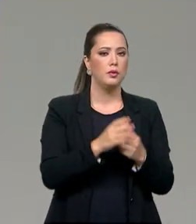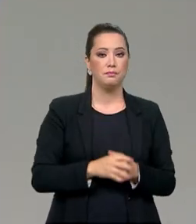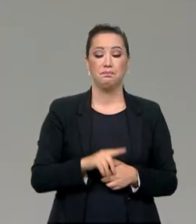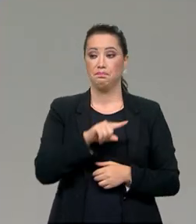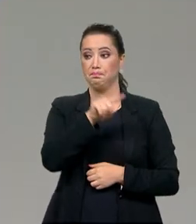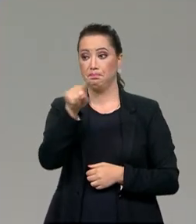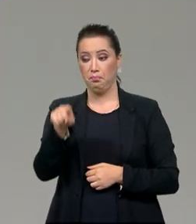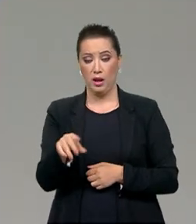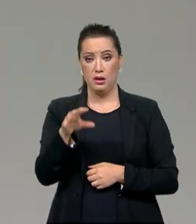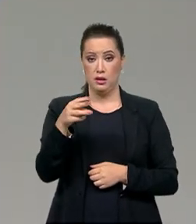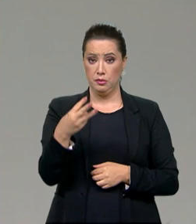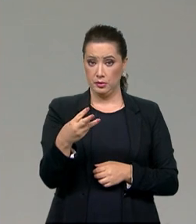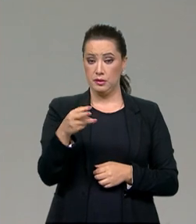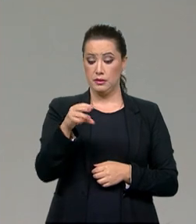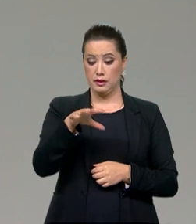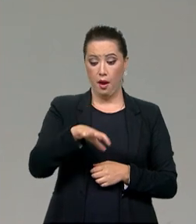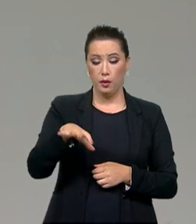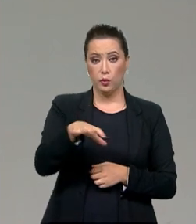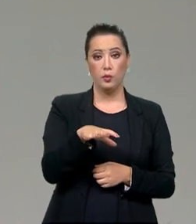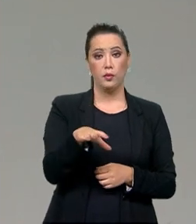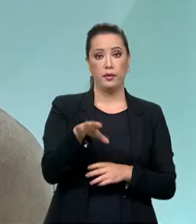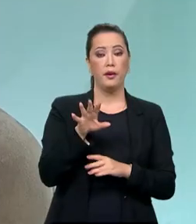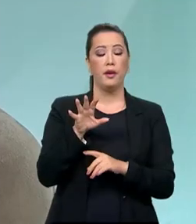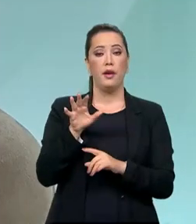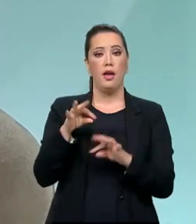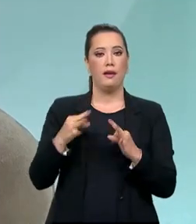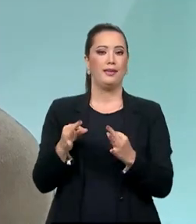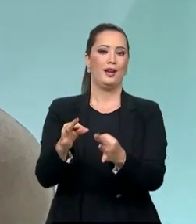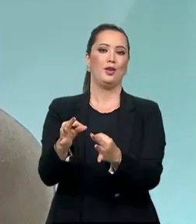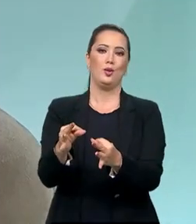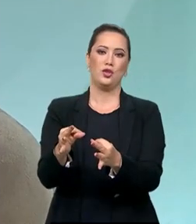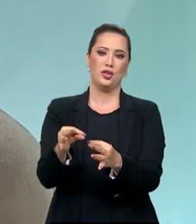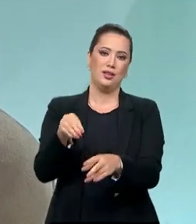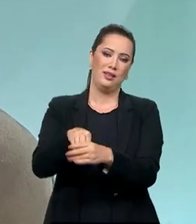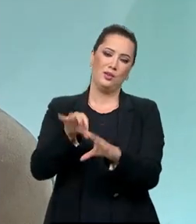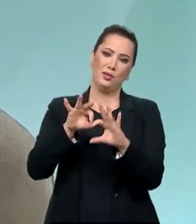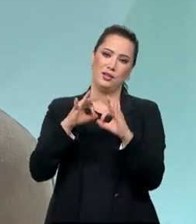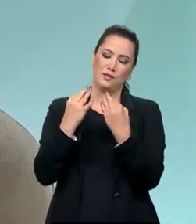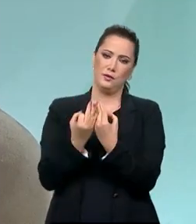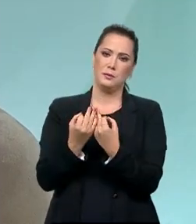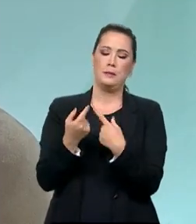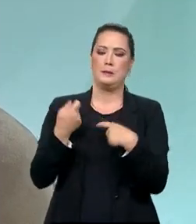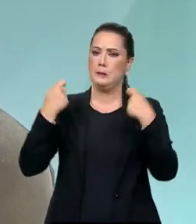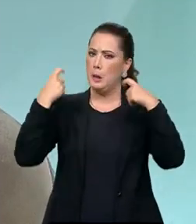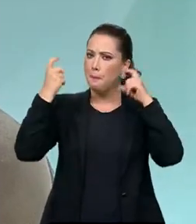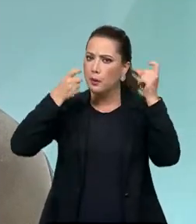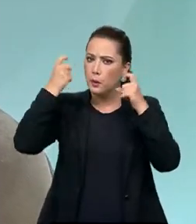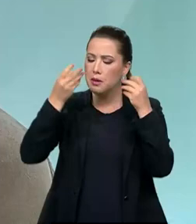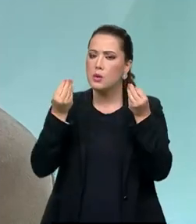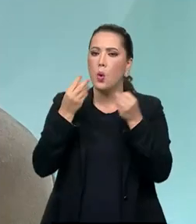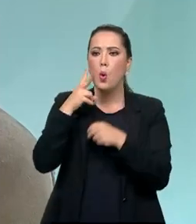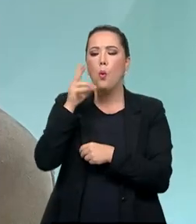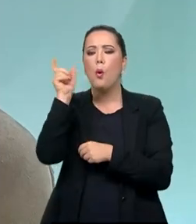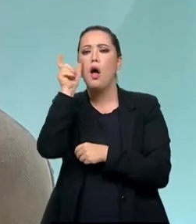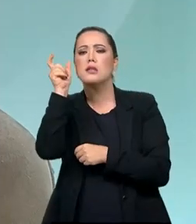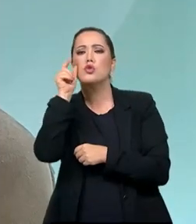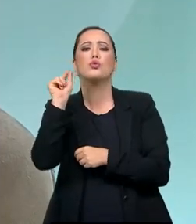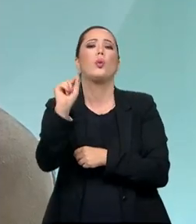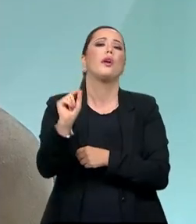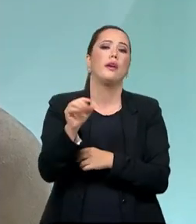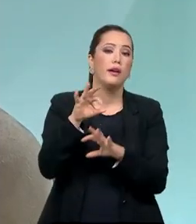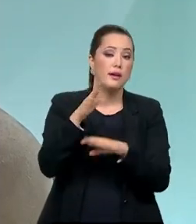tecnologias na família, que há também muita preocupação com o que chega para as crianças, para os adolescentes, o acompanhamento, a